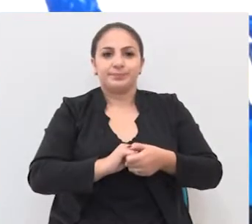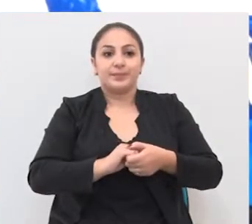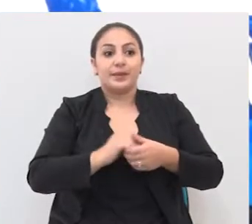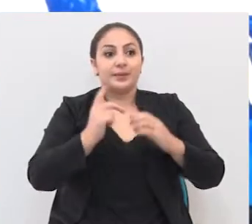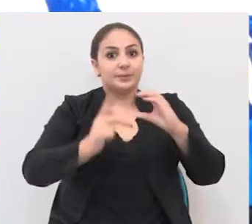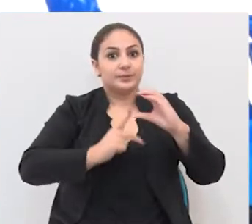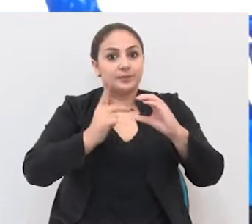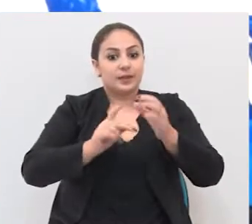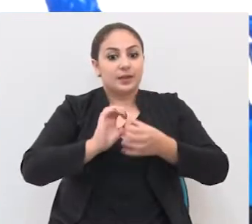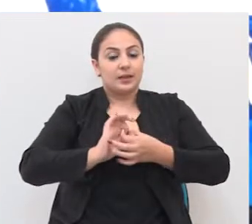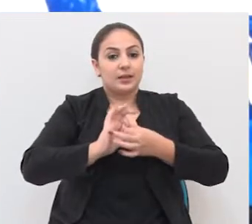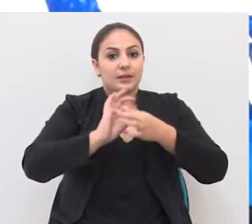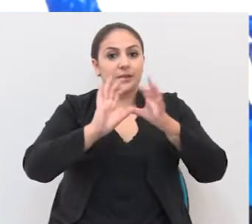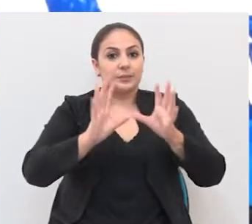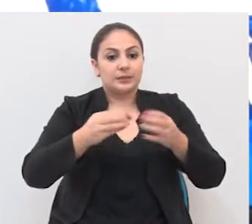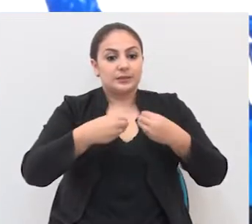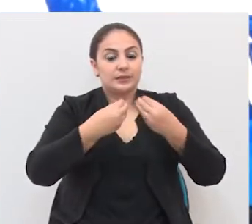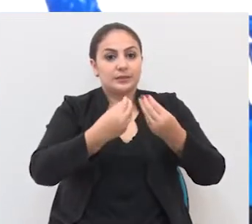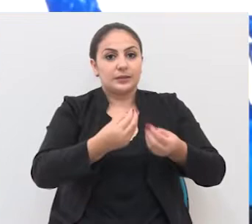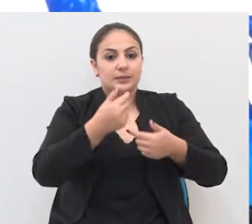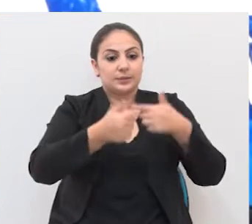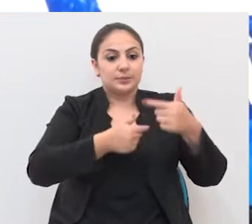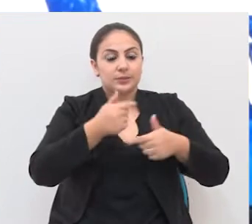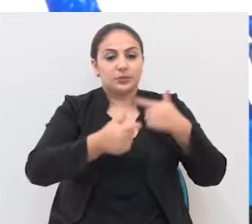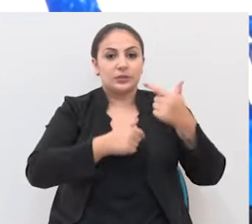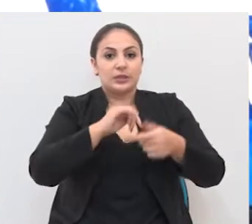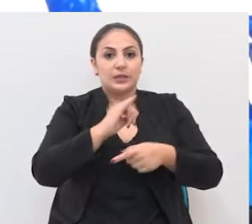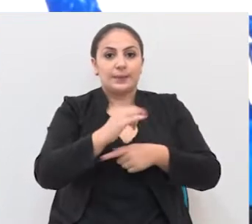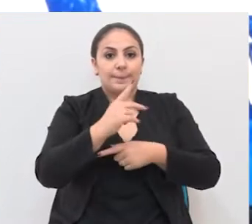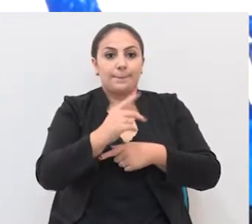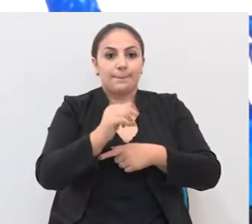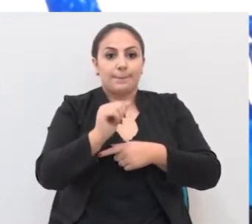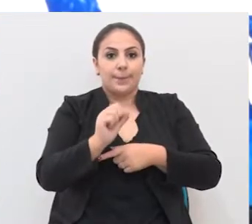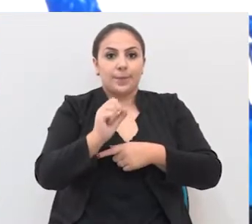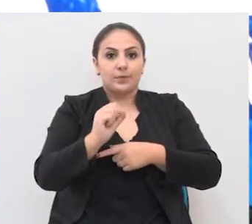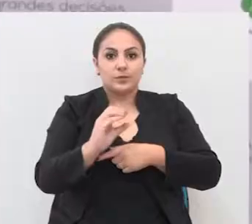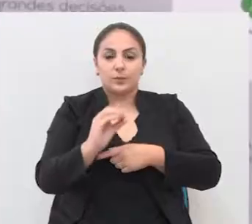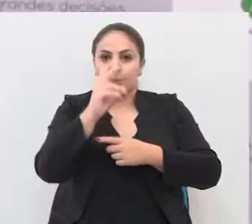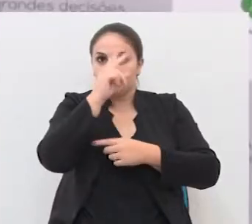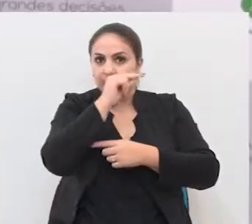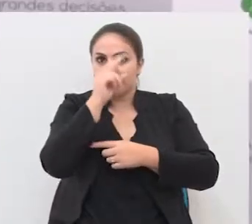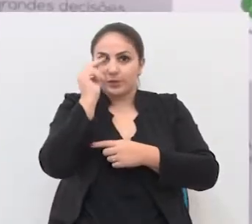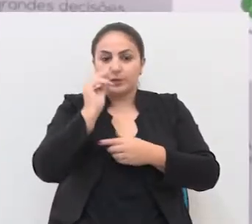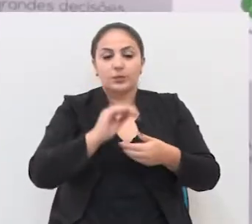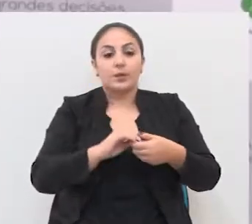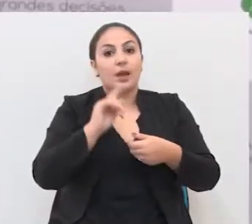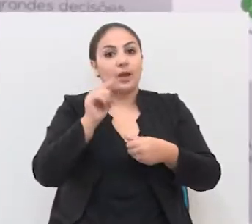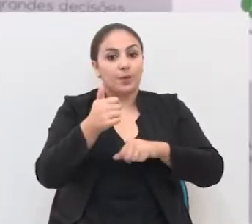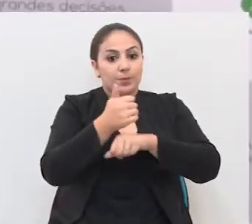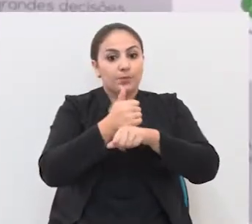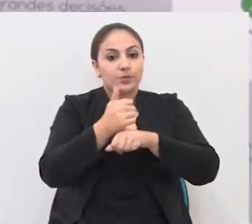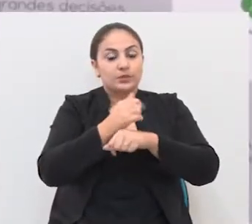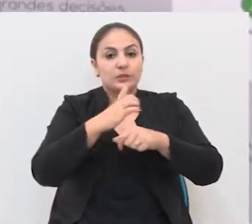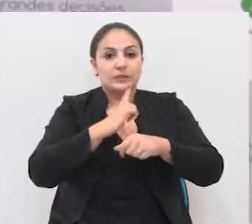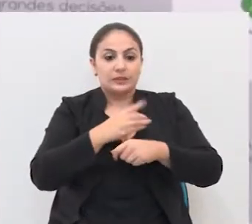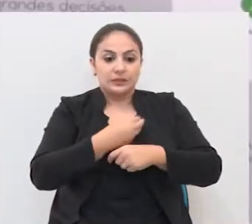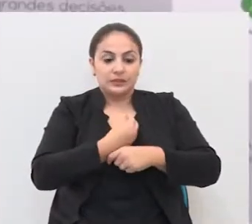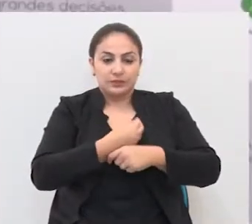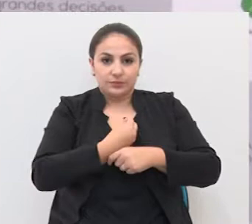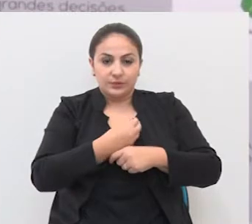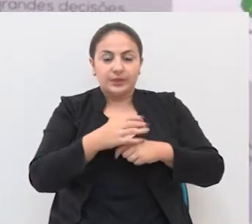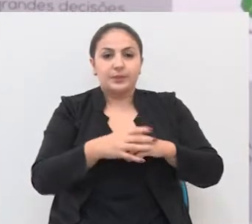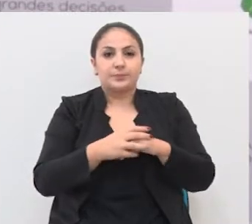de Vereadores autoriza a cedência de servidor do Ipaço para a Prefeitura. É um profissional que está, vamos dizer,